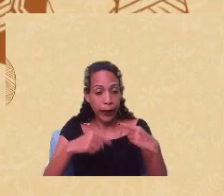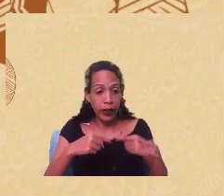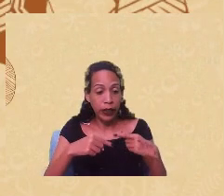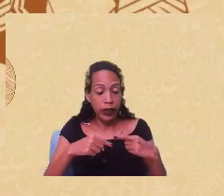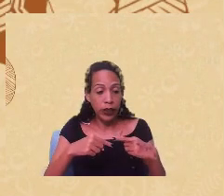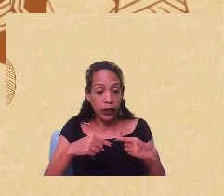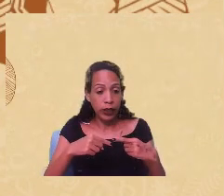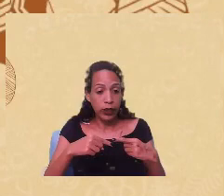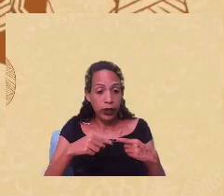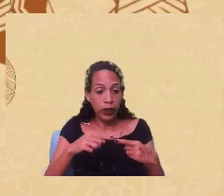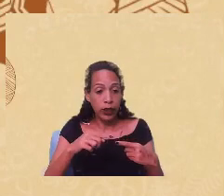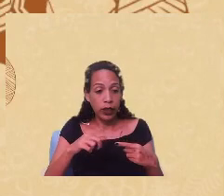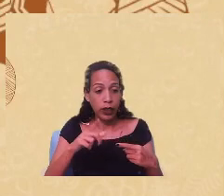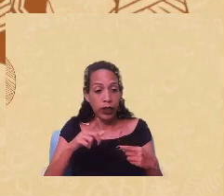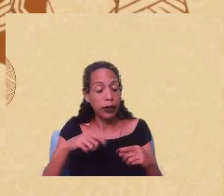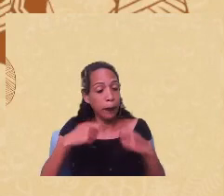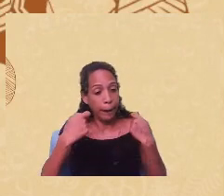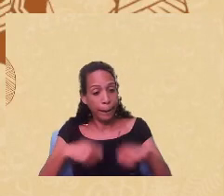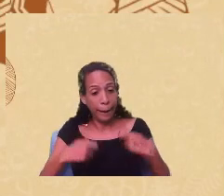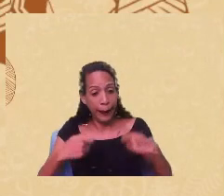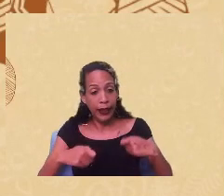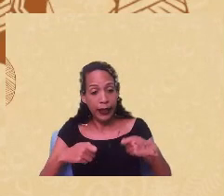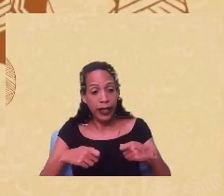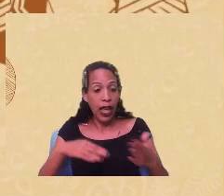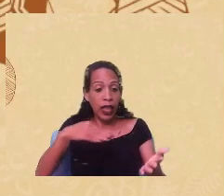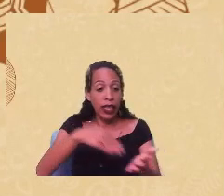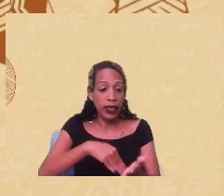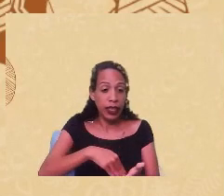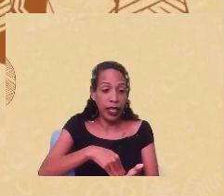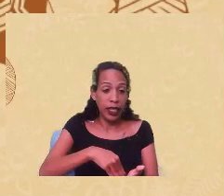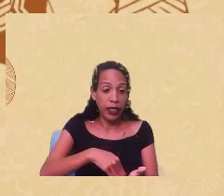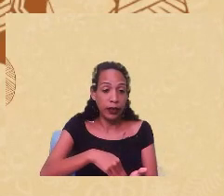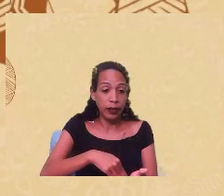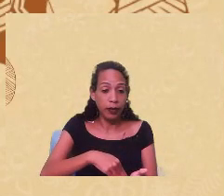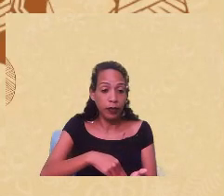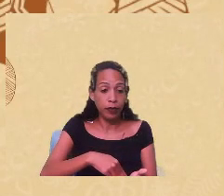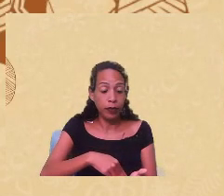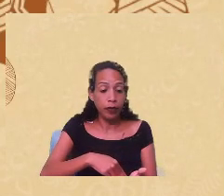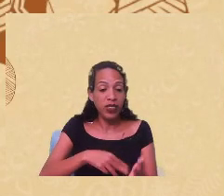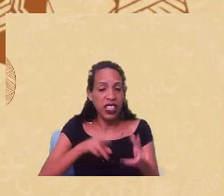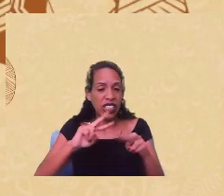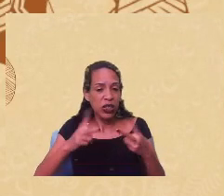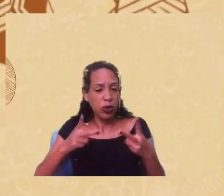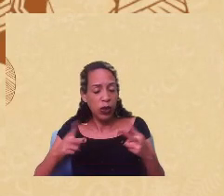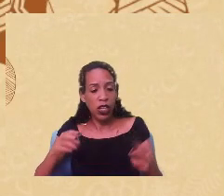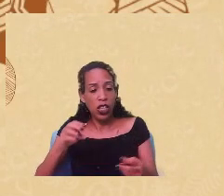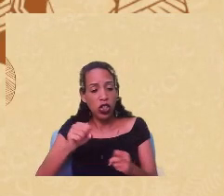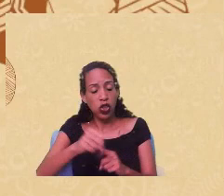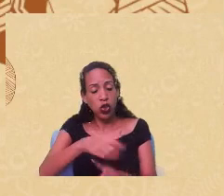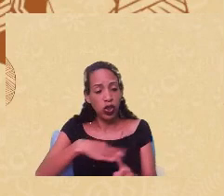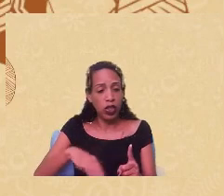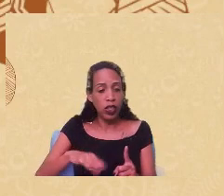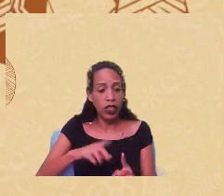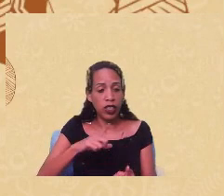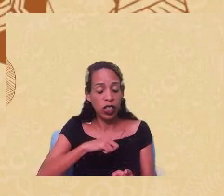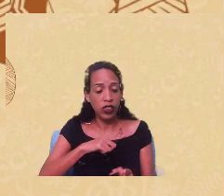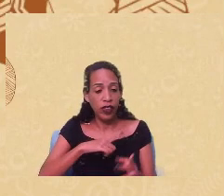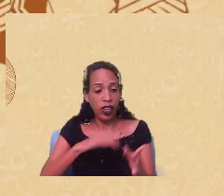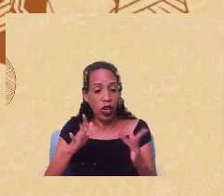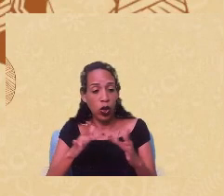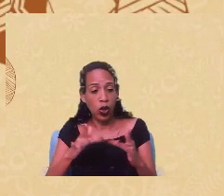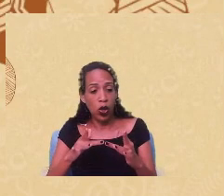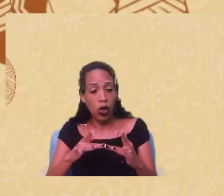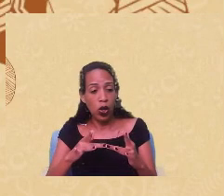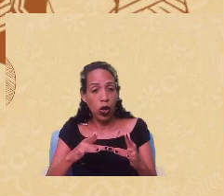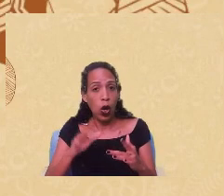são necessárias até quando as desigualdades sociais estiverem relacionadas a algumas